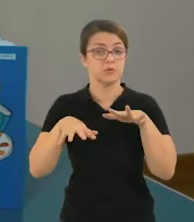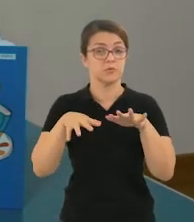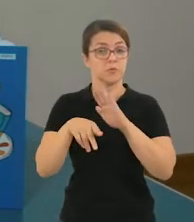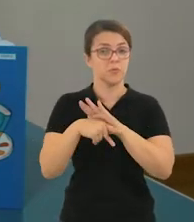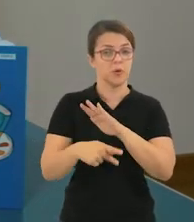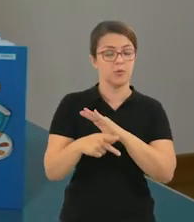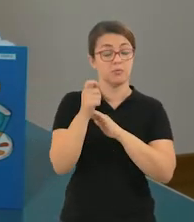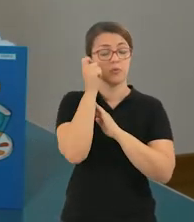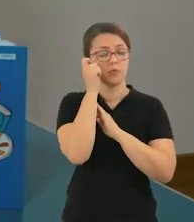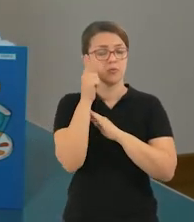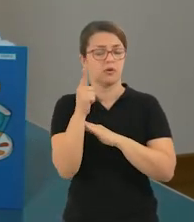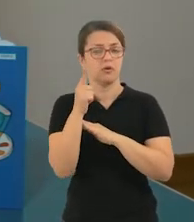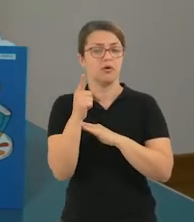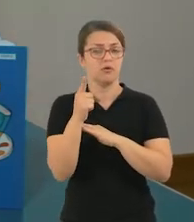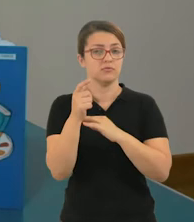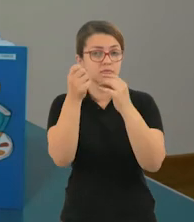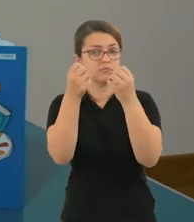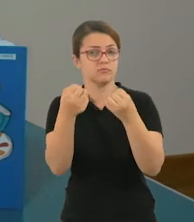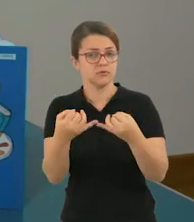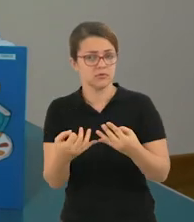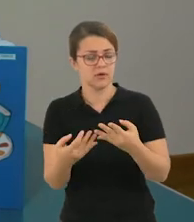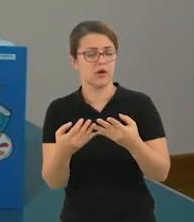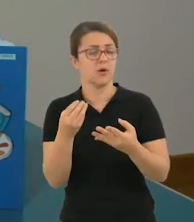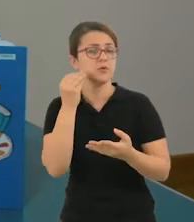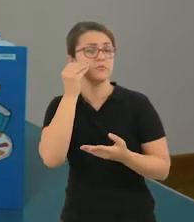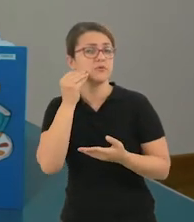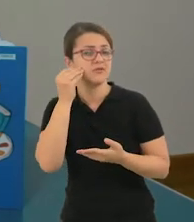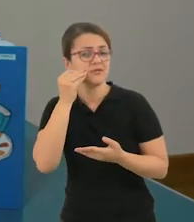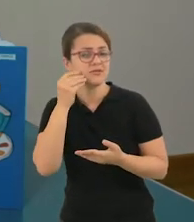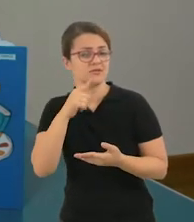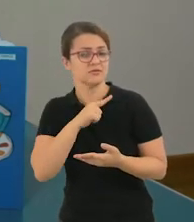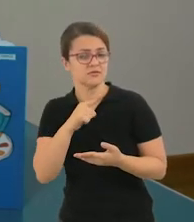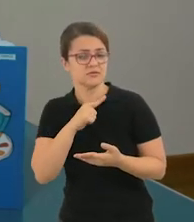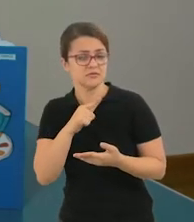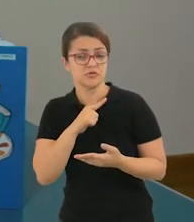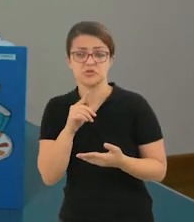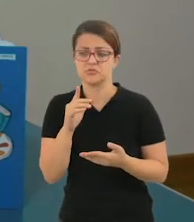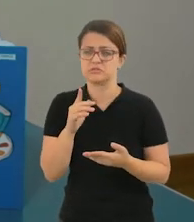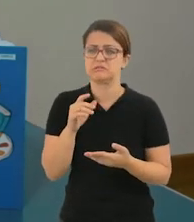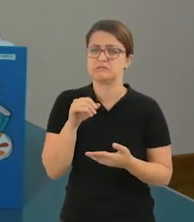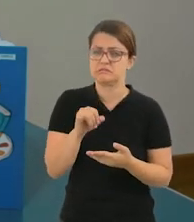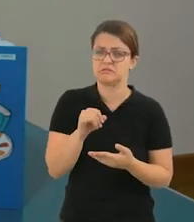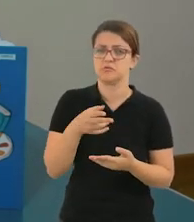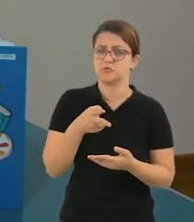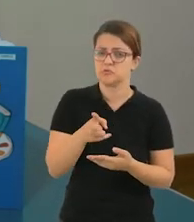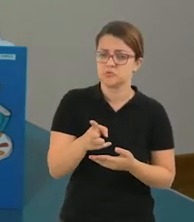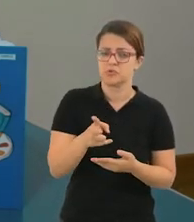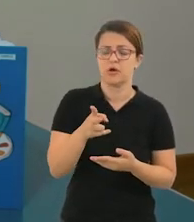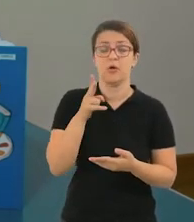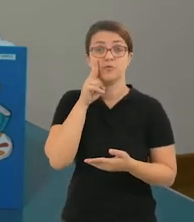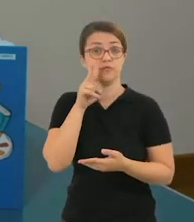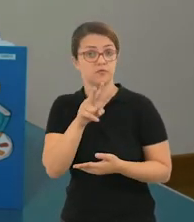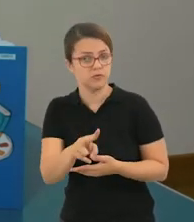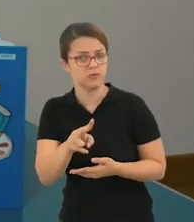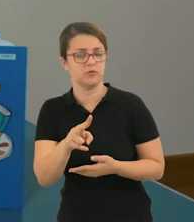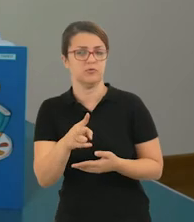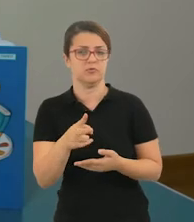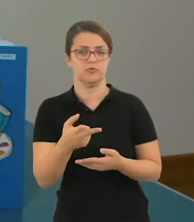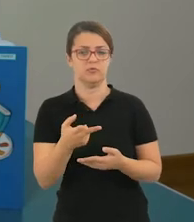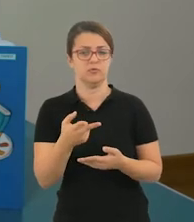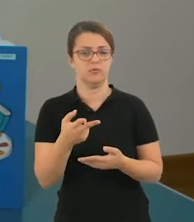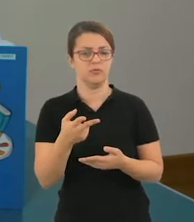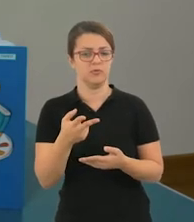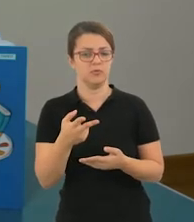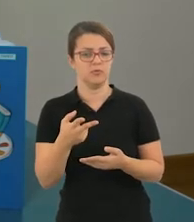Nós queremos que vocês contem as experiências que vocês já tiveram, ou se participam de alguma manifestação cultural, ou se já viram em algum